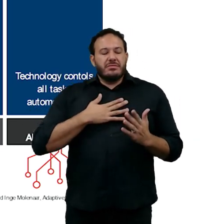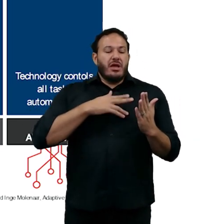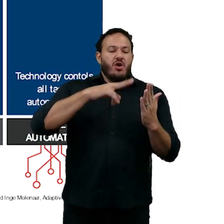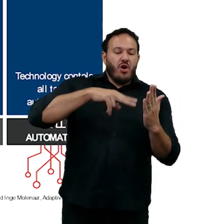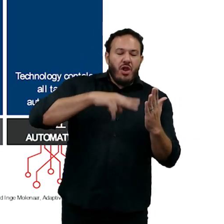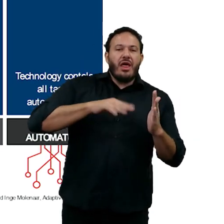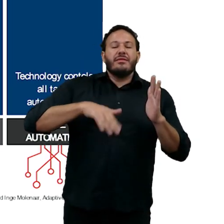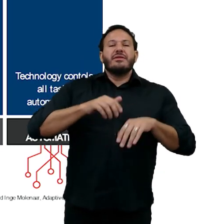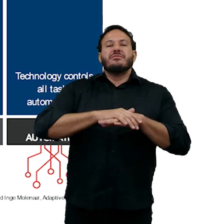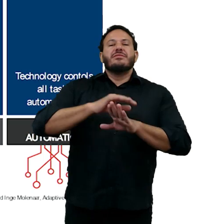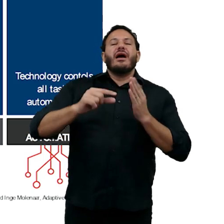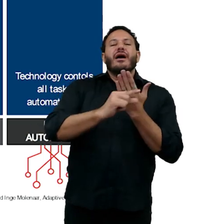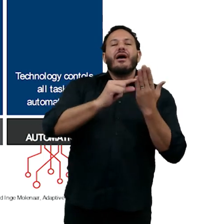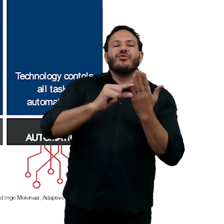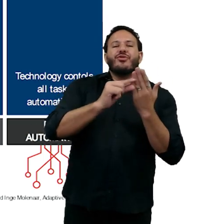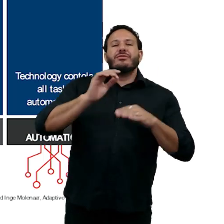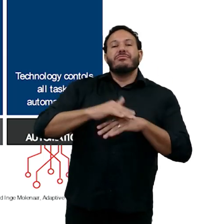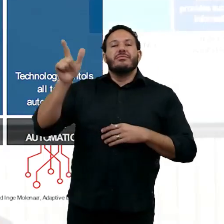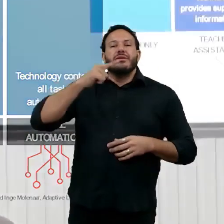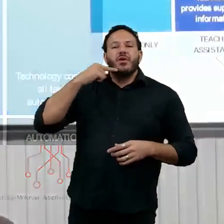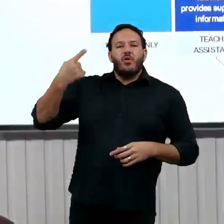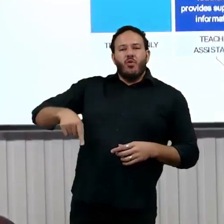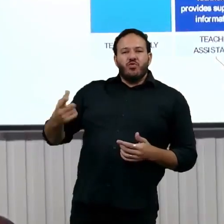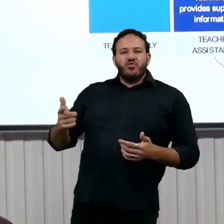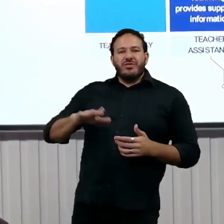-versa. Talvez não haja diferença.